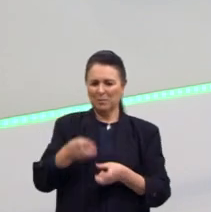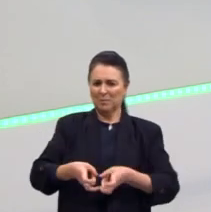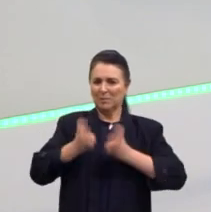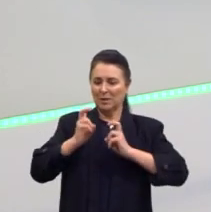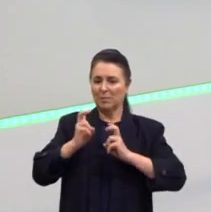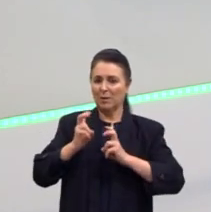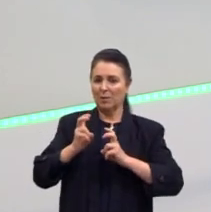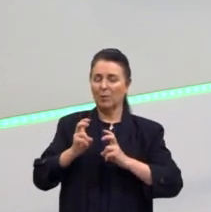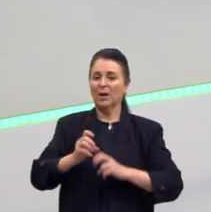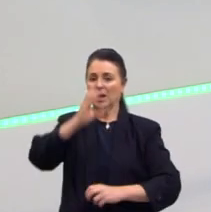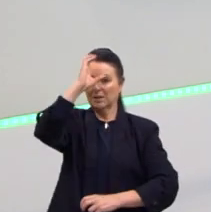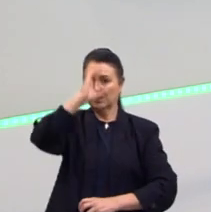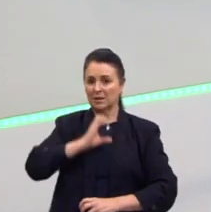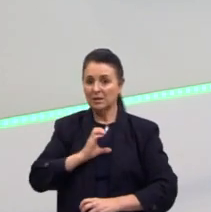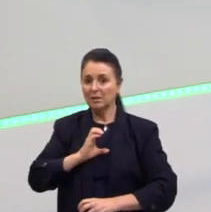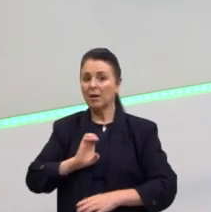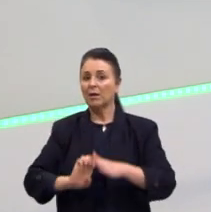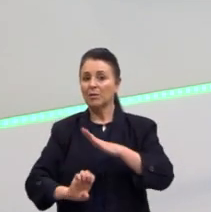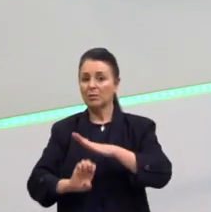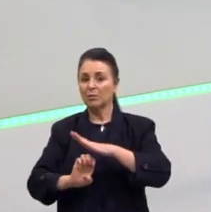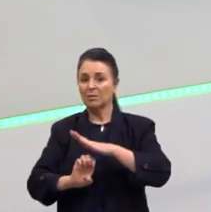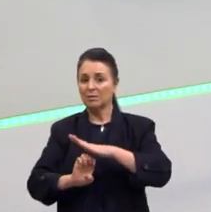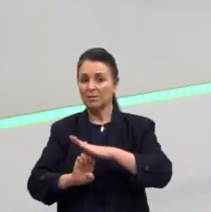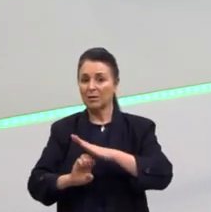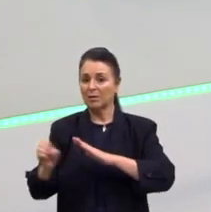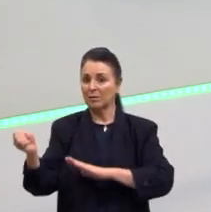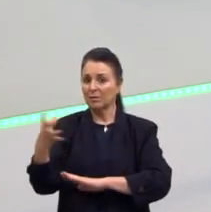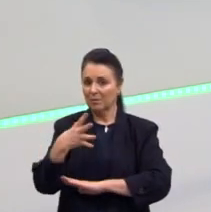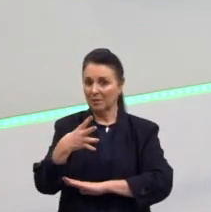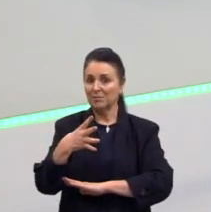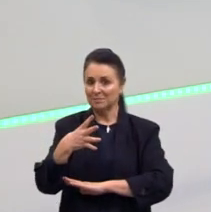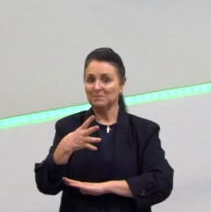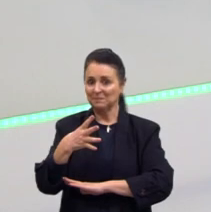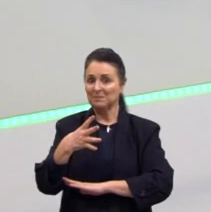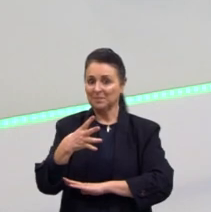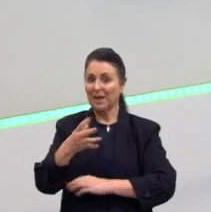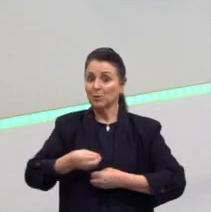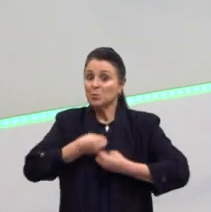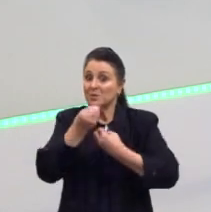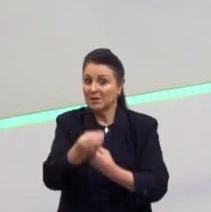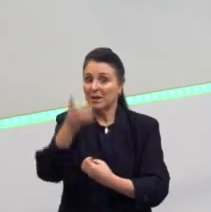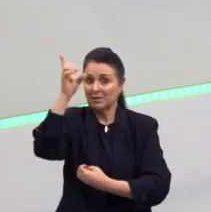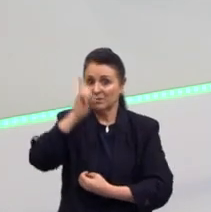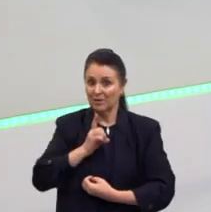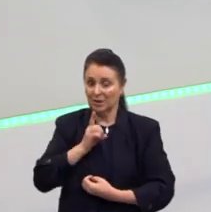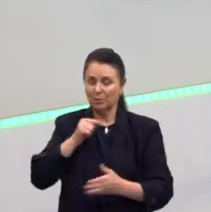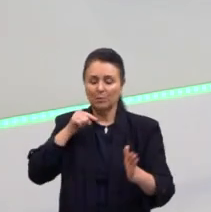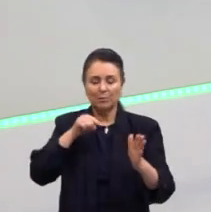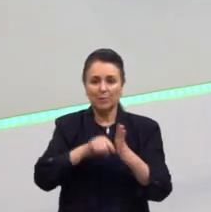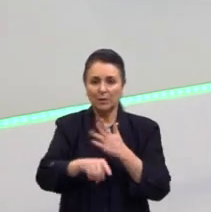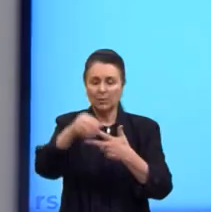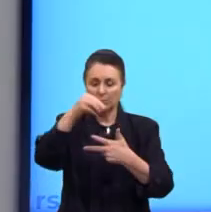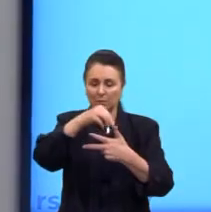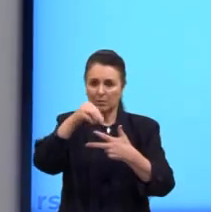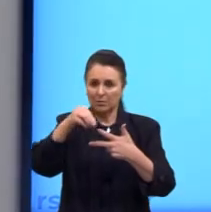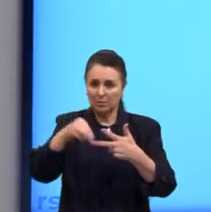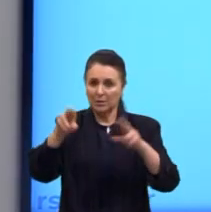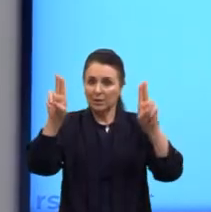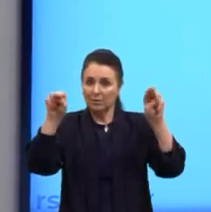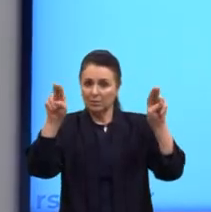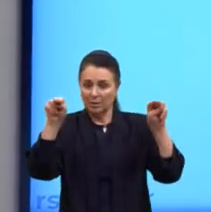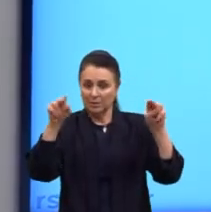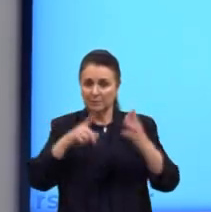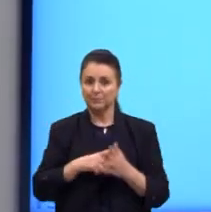moderno nos proporciona esses direitos. Está legal? Vamos às questões do Enem sobre o tema de hoje.